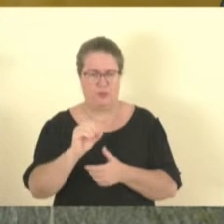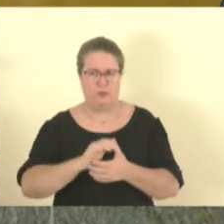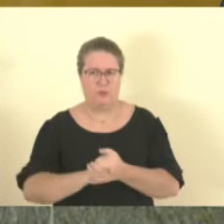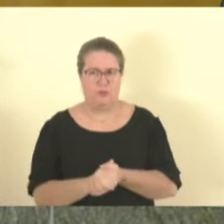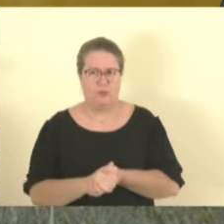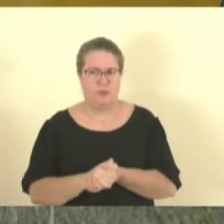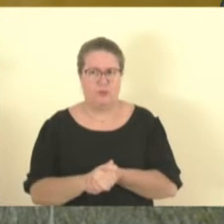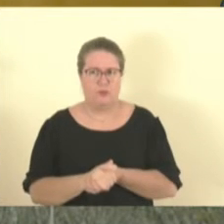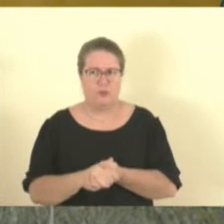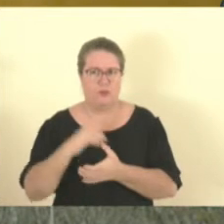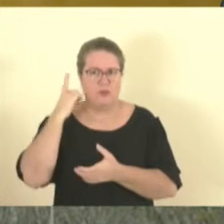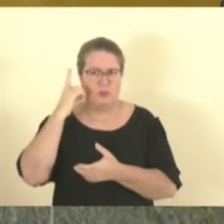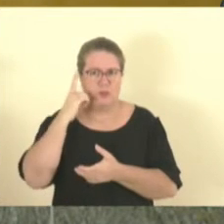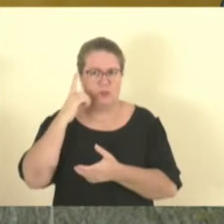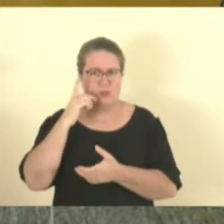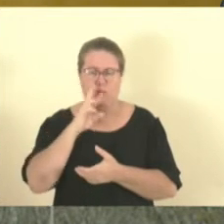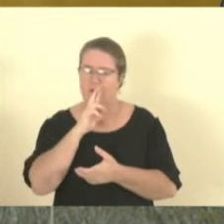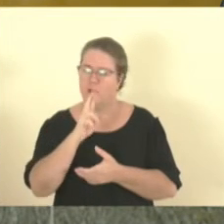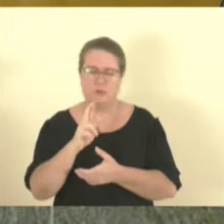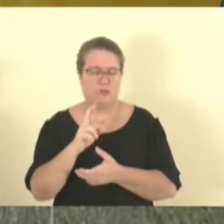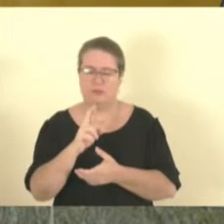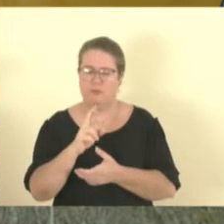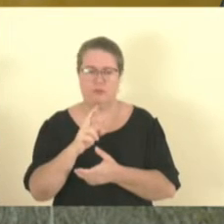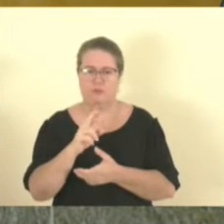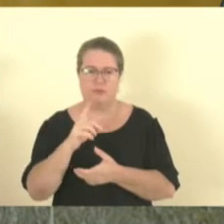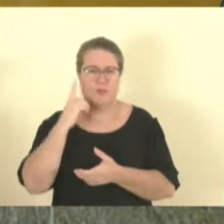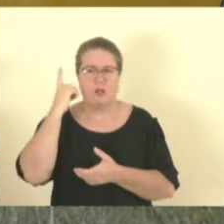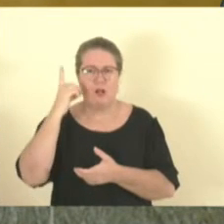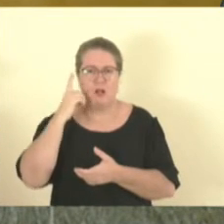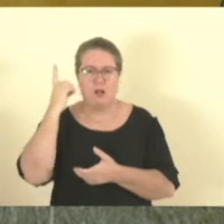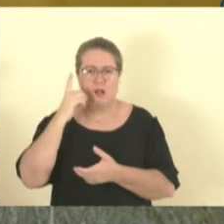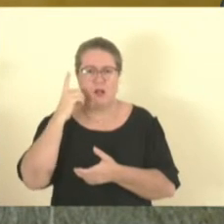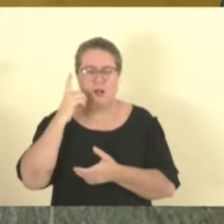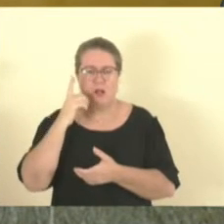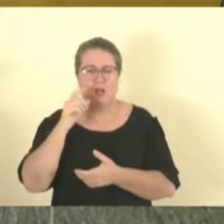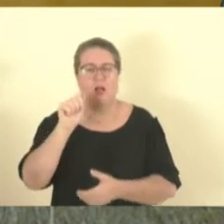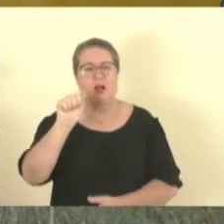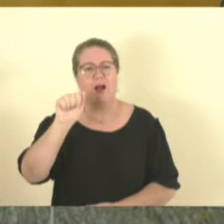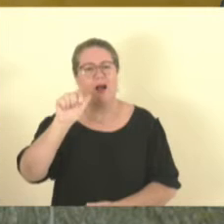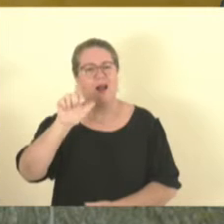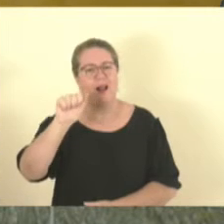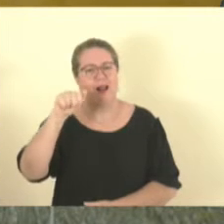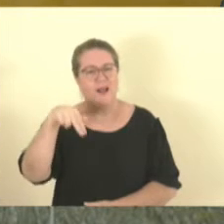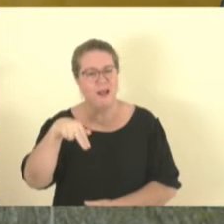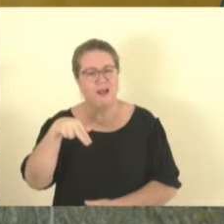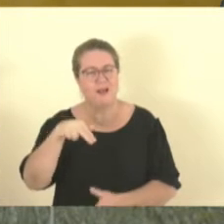Deputado Bispo Alves não respondendo com a palavra deputado Alain Ferreira.